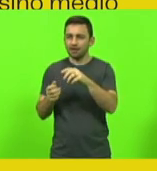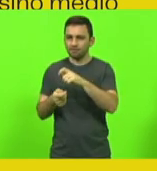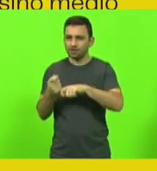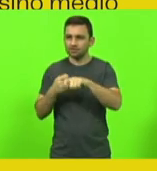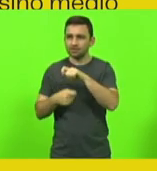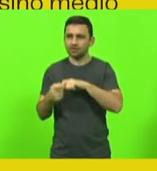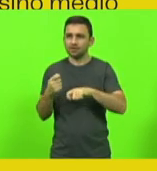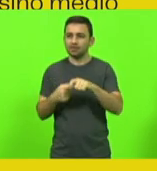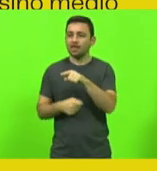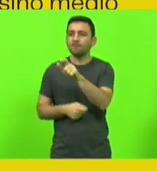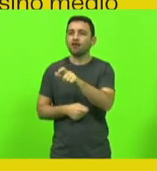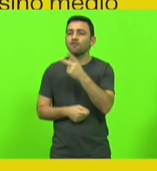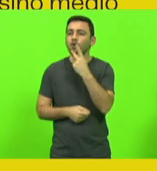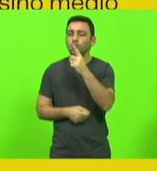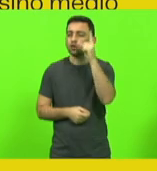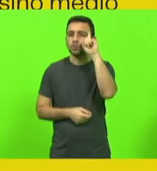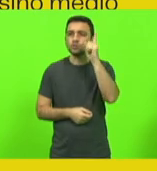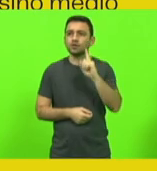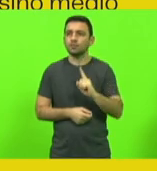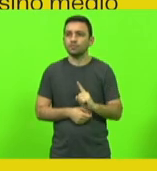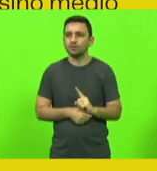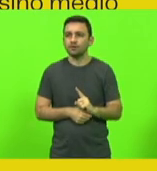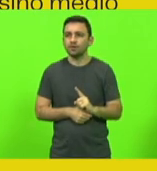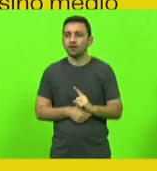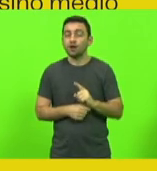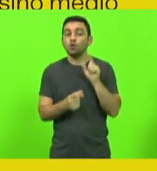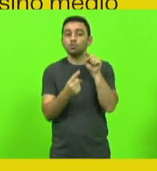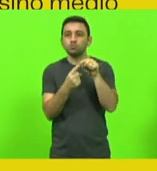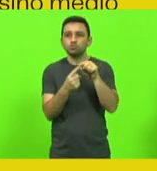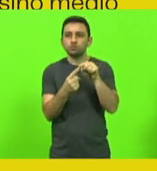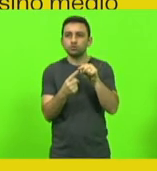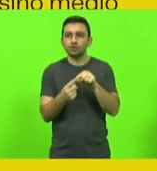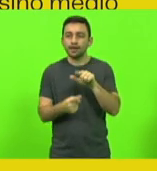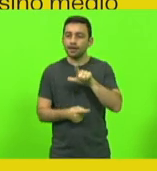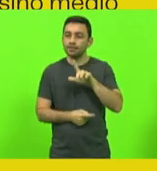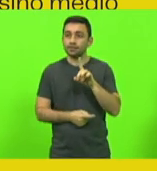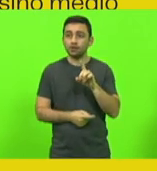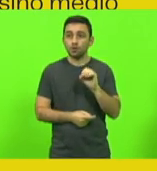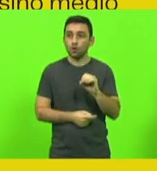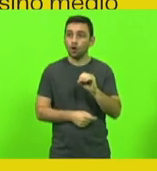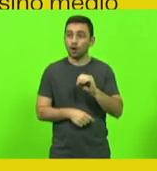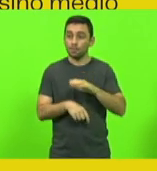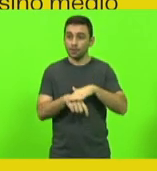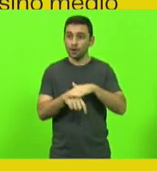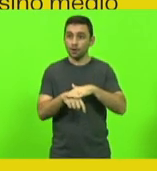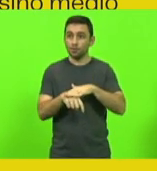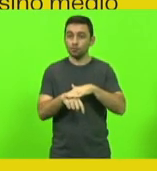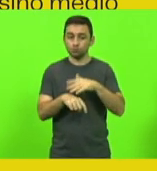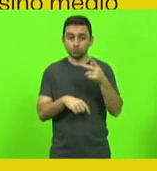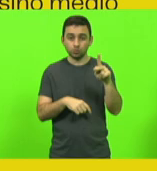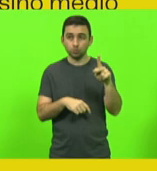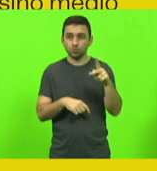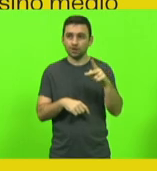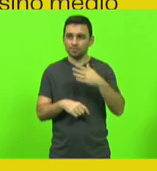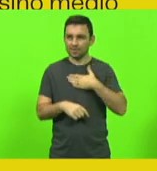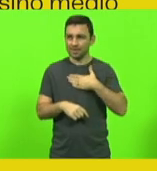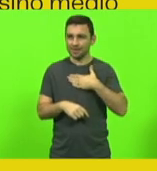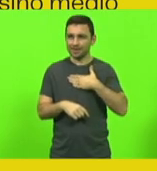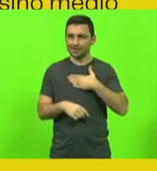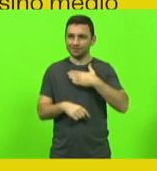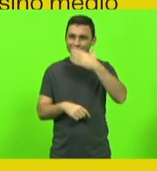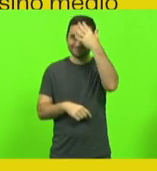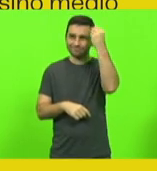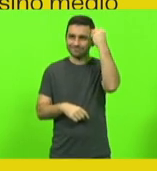me disse que não sabia que a meta da LDO era sua. De minha autoria, então, o Estado de Santa